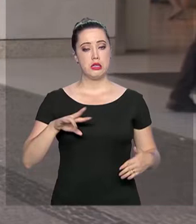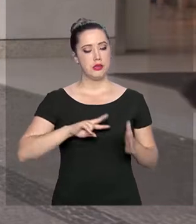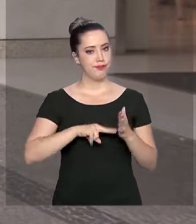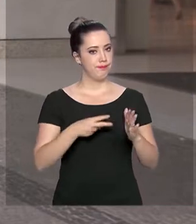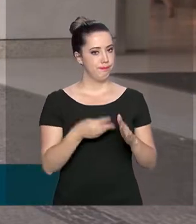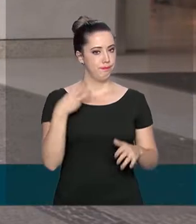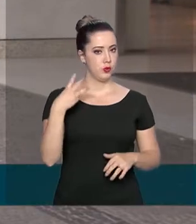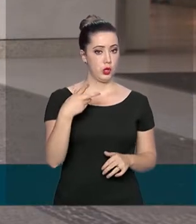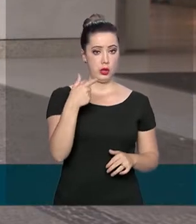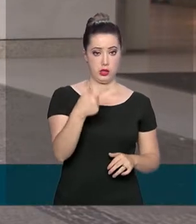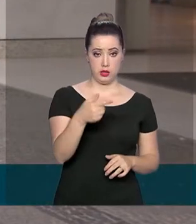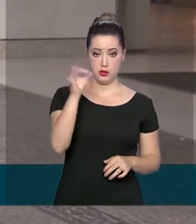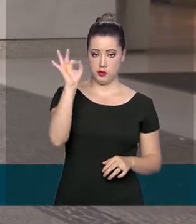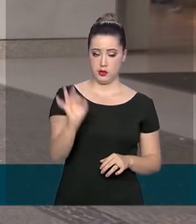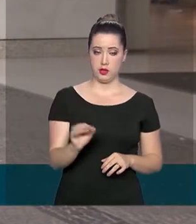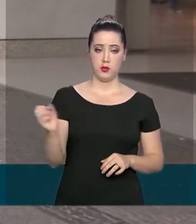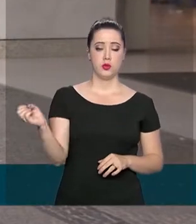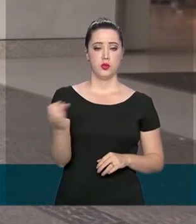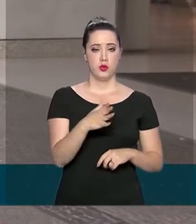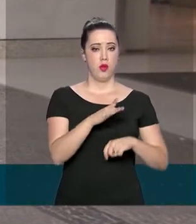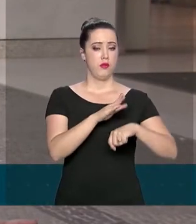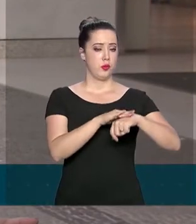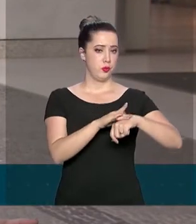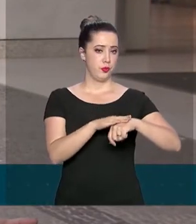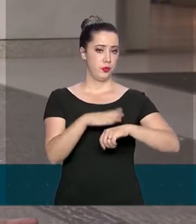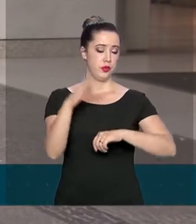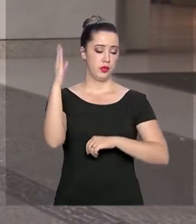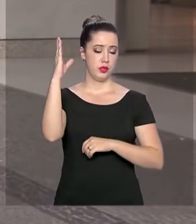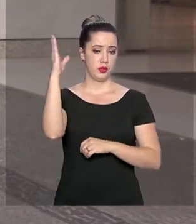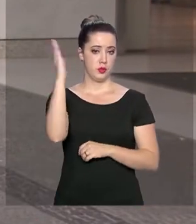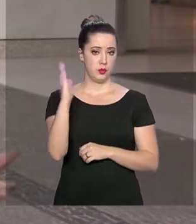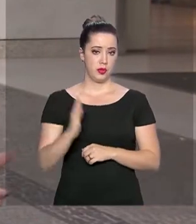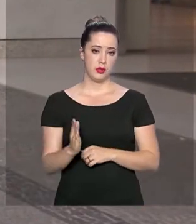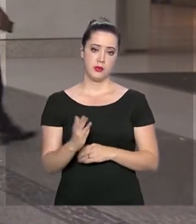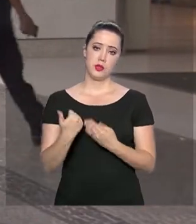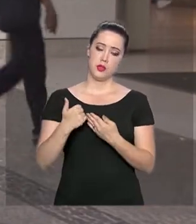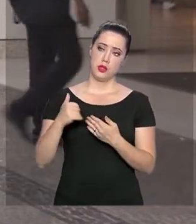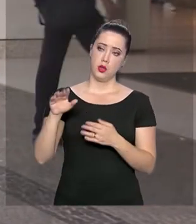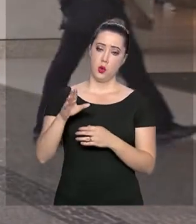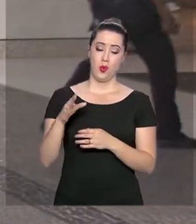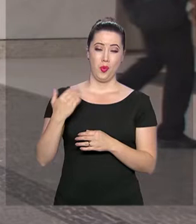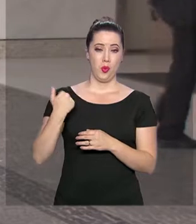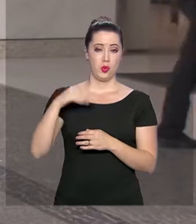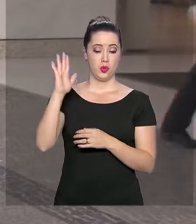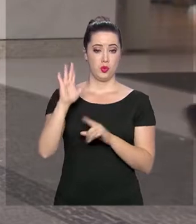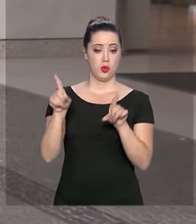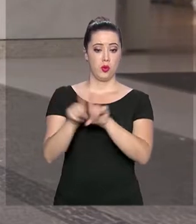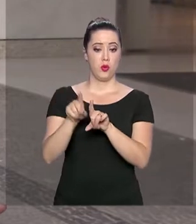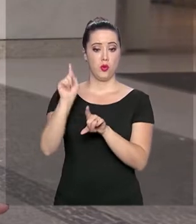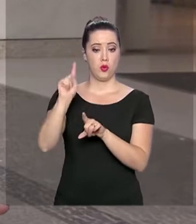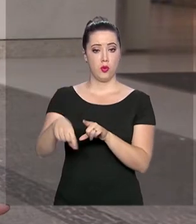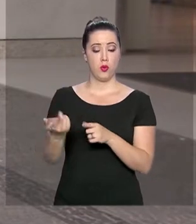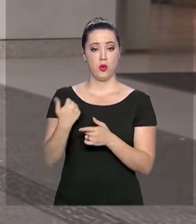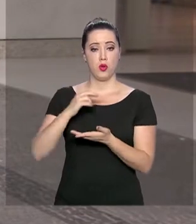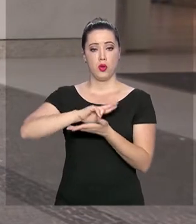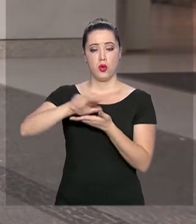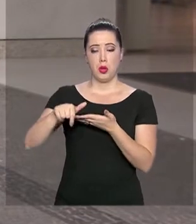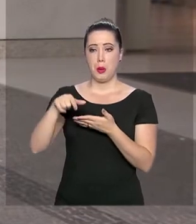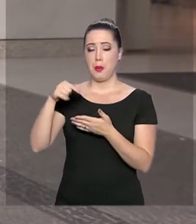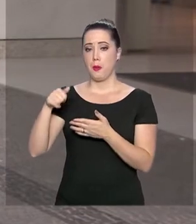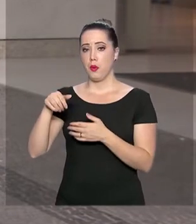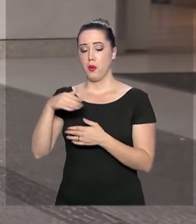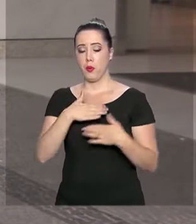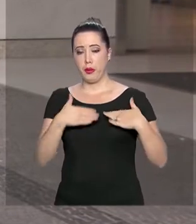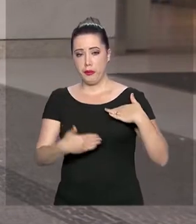dos novos casos da doença no Brasil. Tirando de pele, o câncer de mama é o mais frequente entre as mulheres das regiões sul,